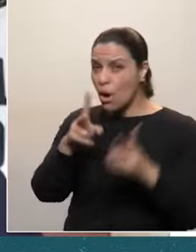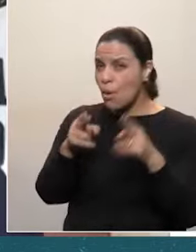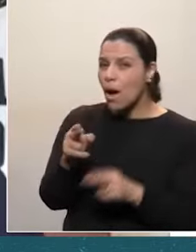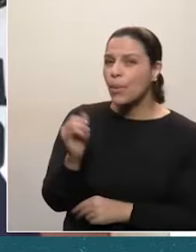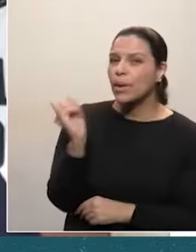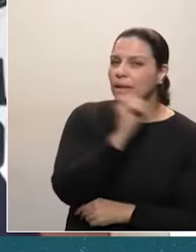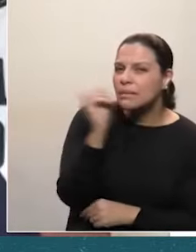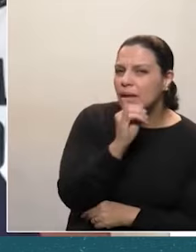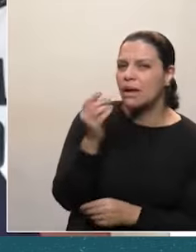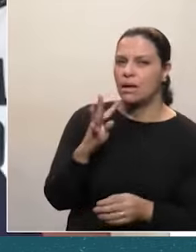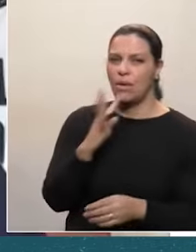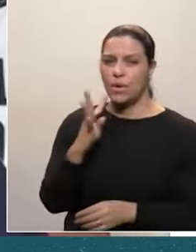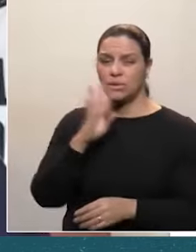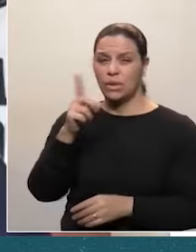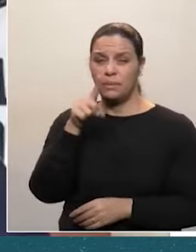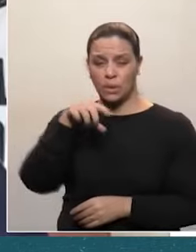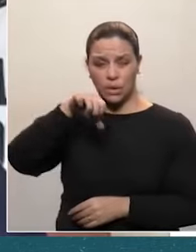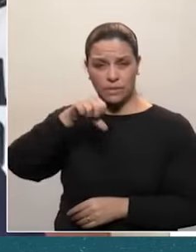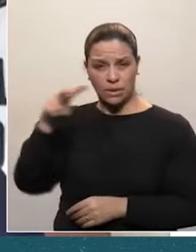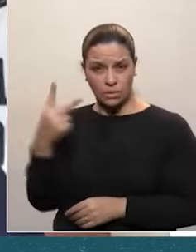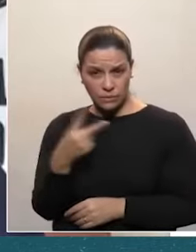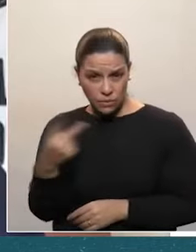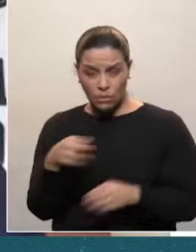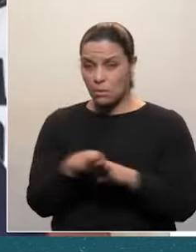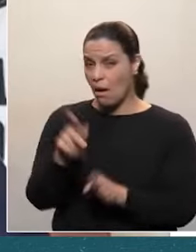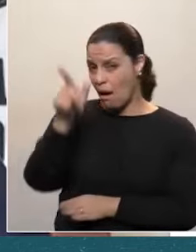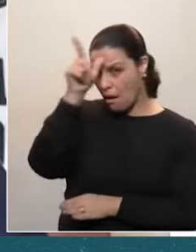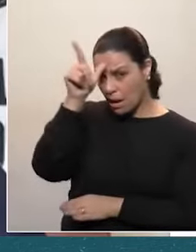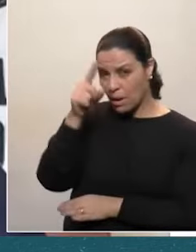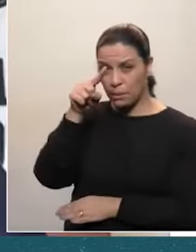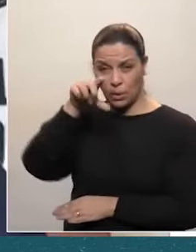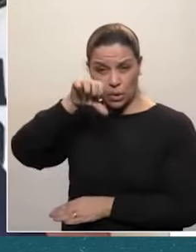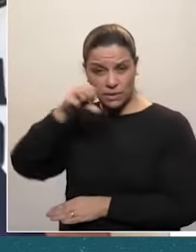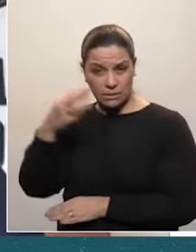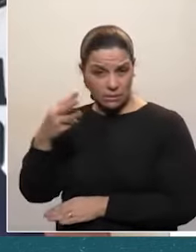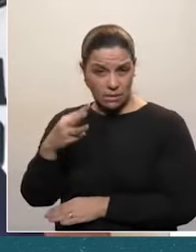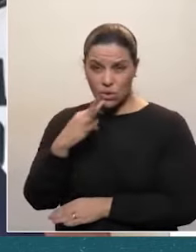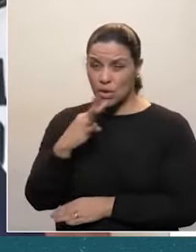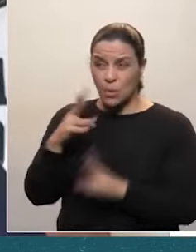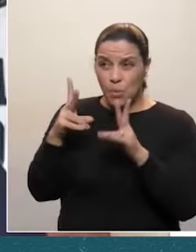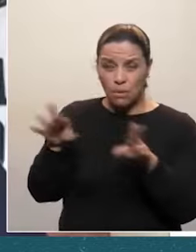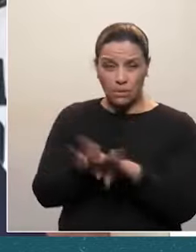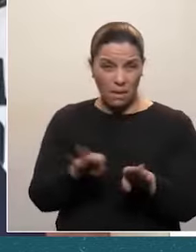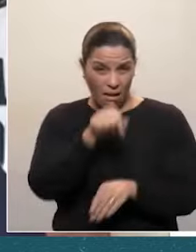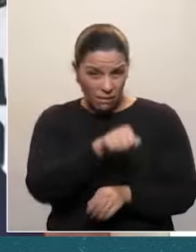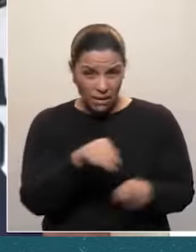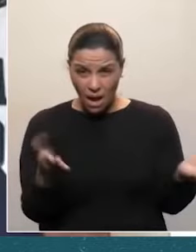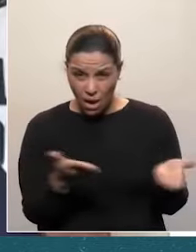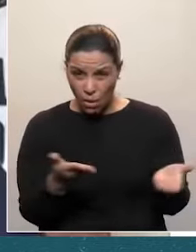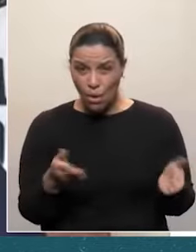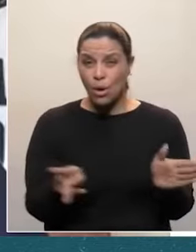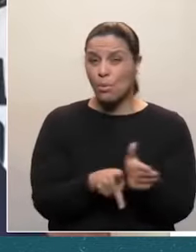conheceram a partir de 1922, como que os alemães conheceram a partir de 1933. A mesma ordem, aliás, que os nossos